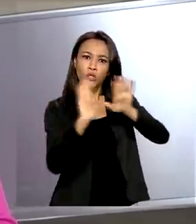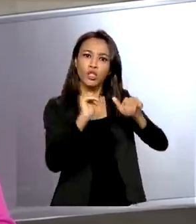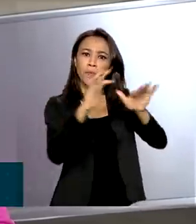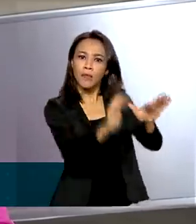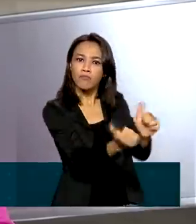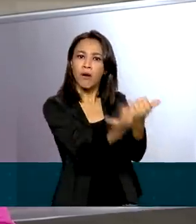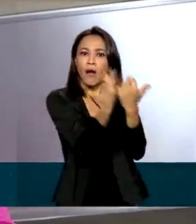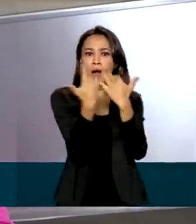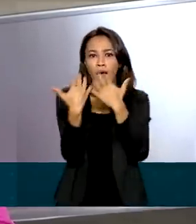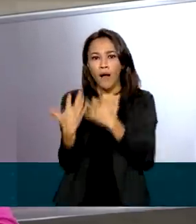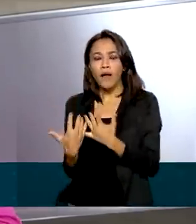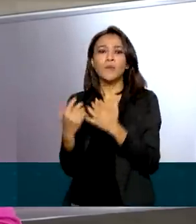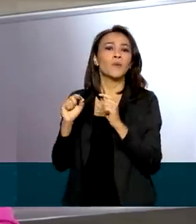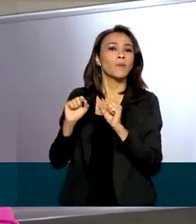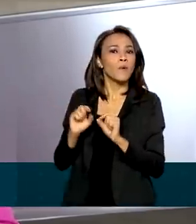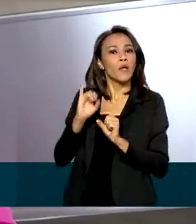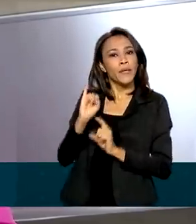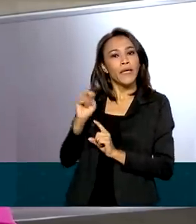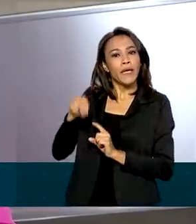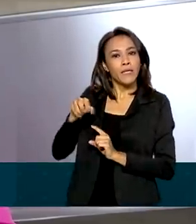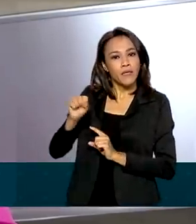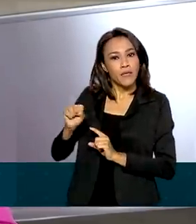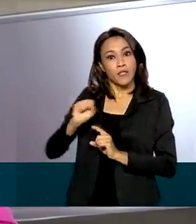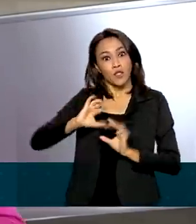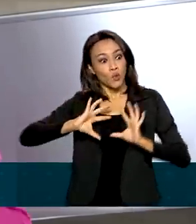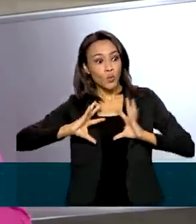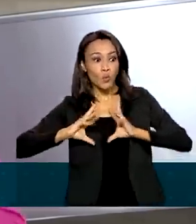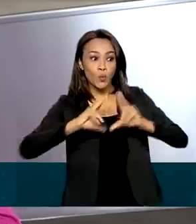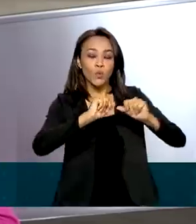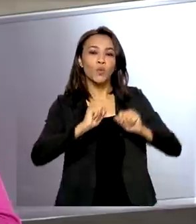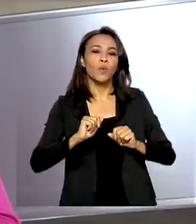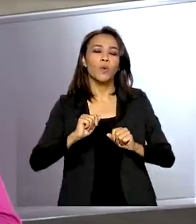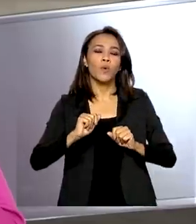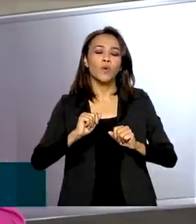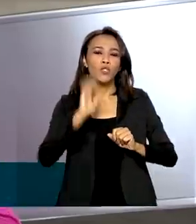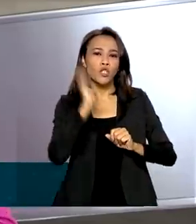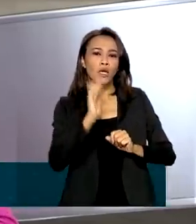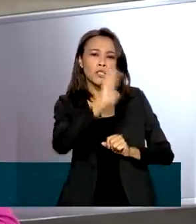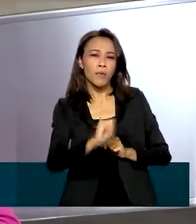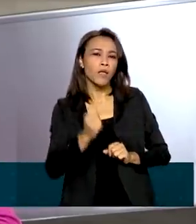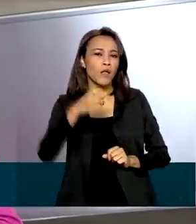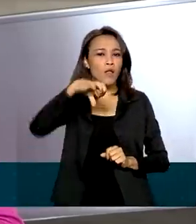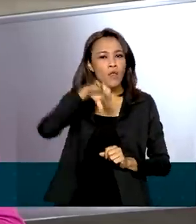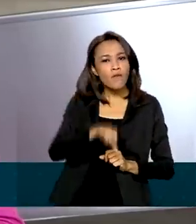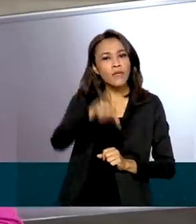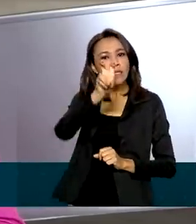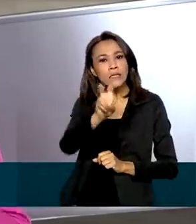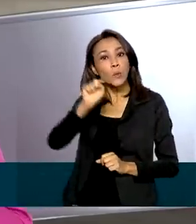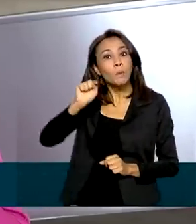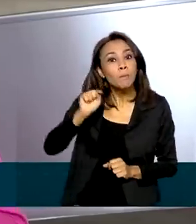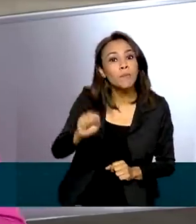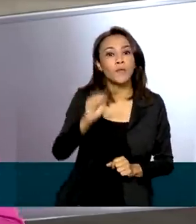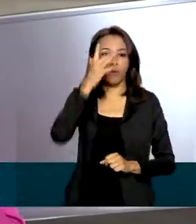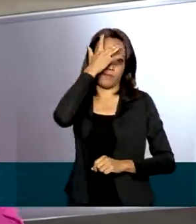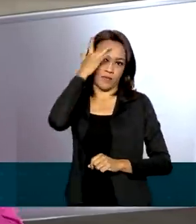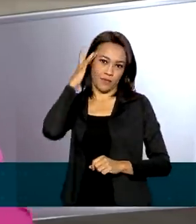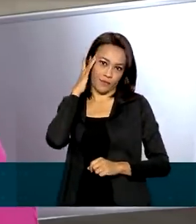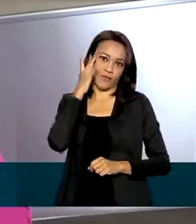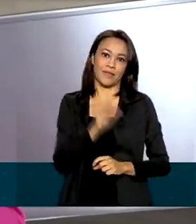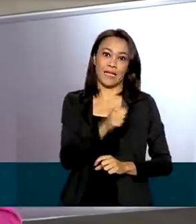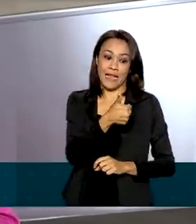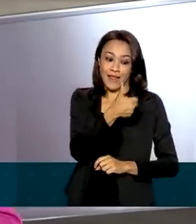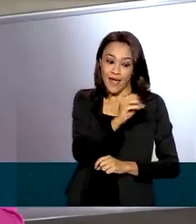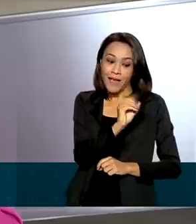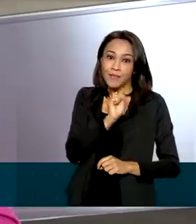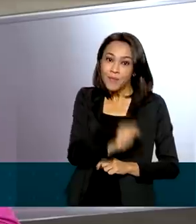INSS, uma operação pente fino. Ao todo foram convocadas 95 mil pessoas. 10 mil